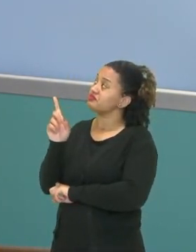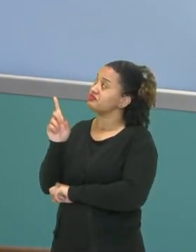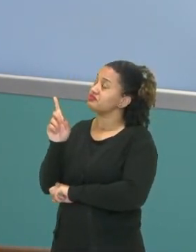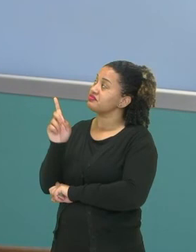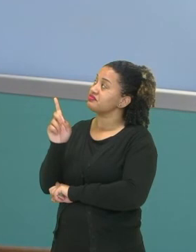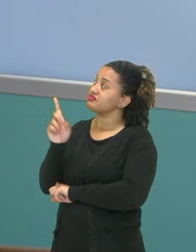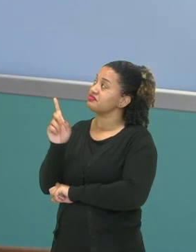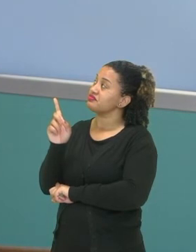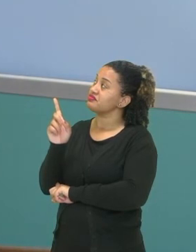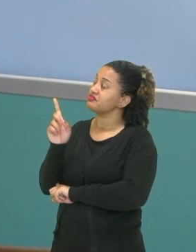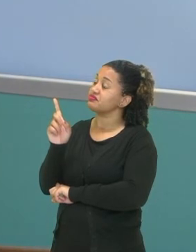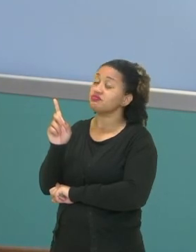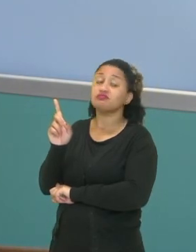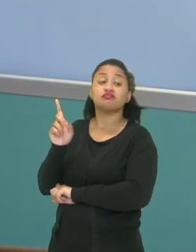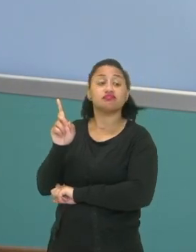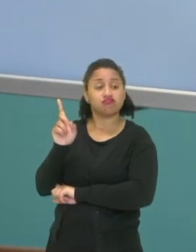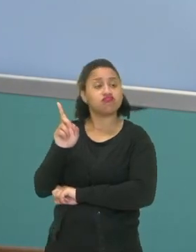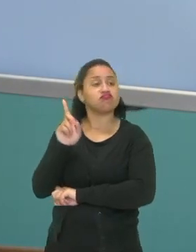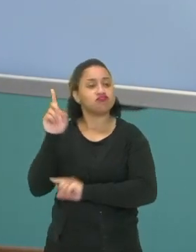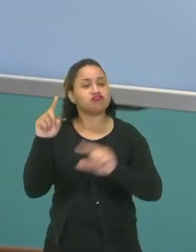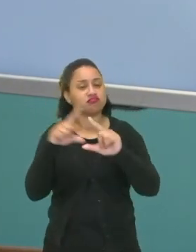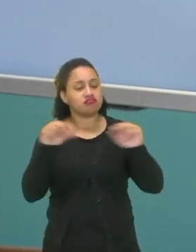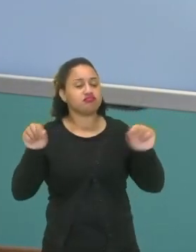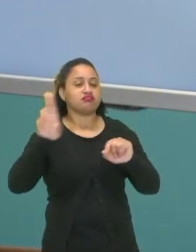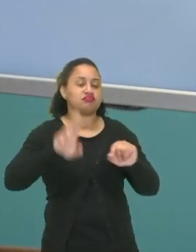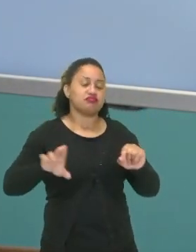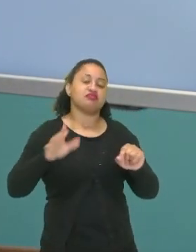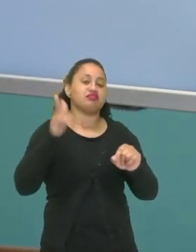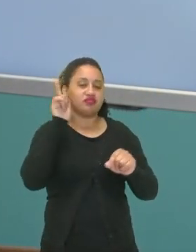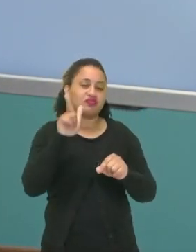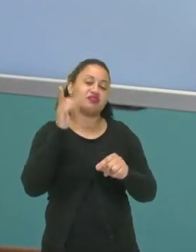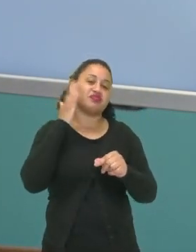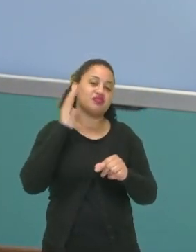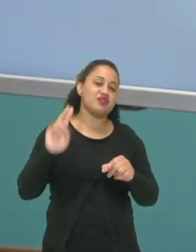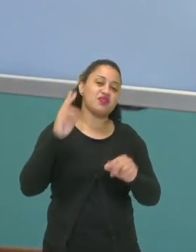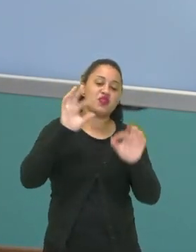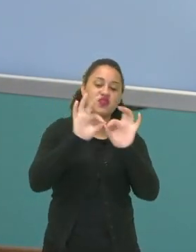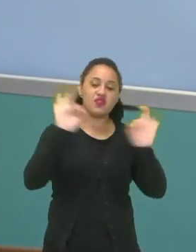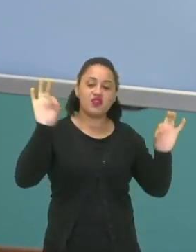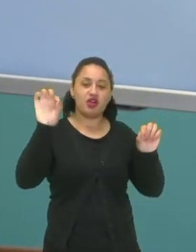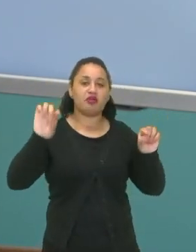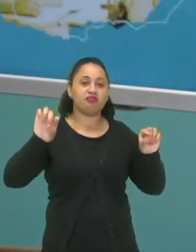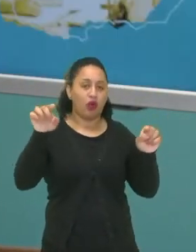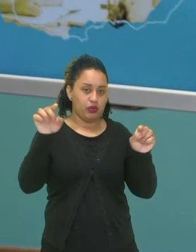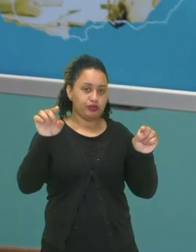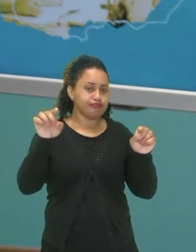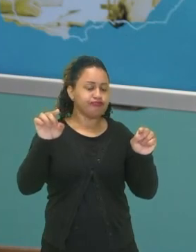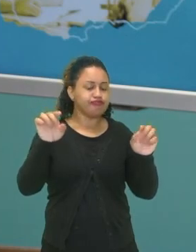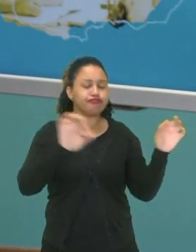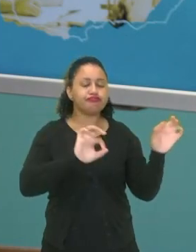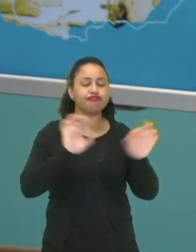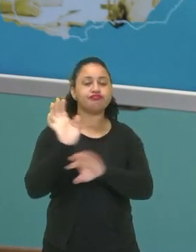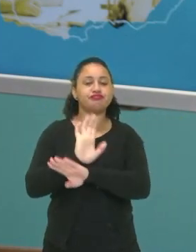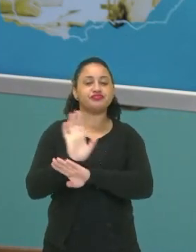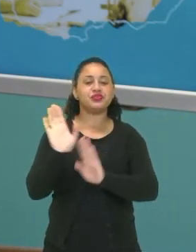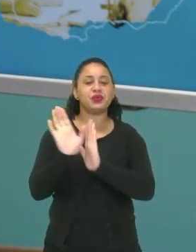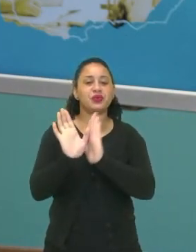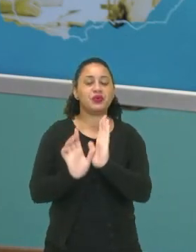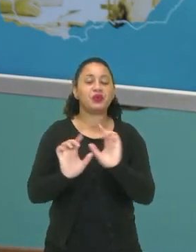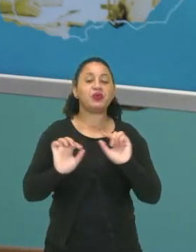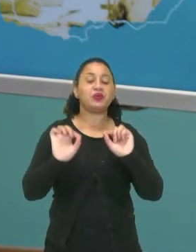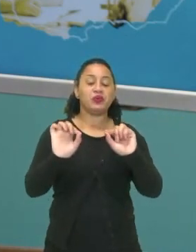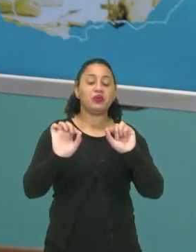menos Y ao quadrado. Essa é a nossa fórmula da distância entre dois pontos. Nesse vídeo nós